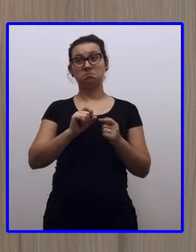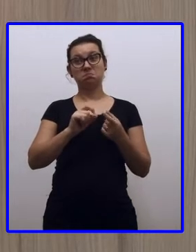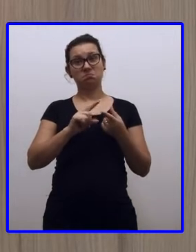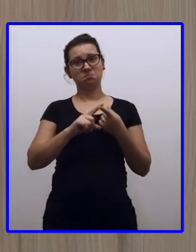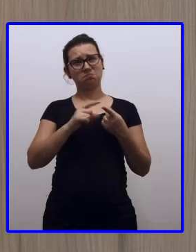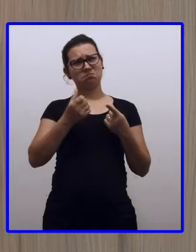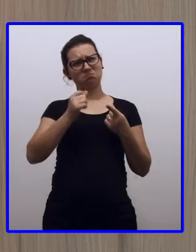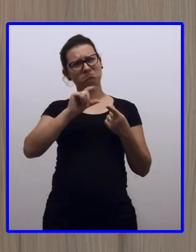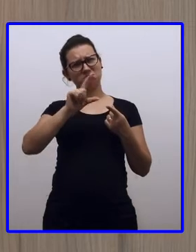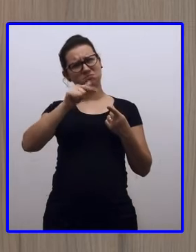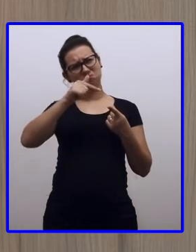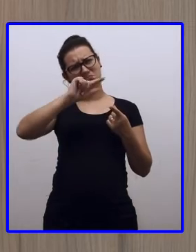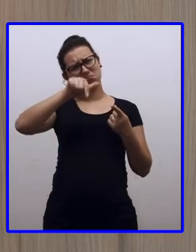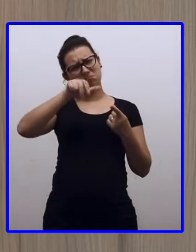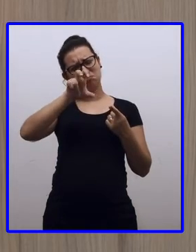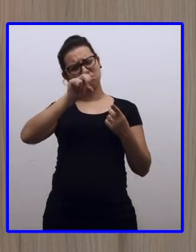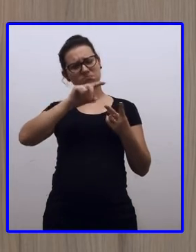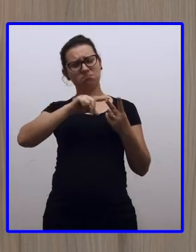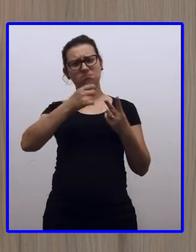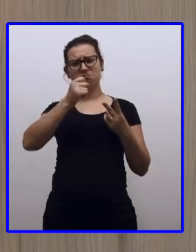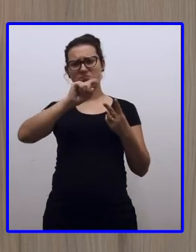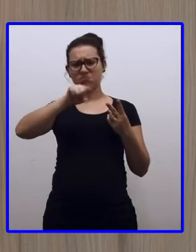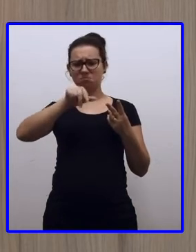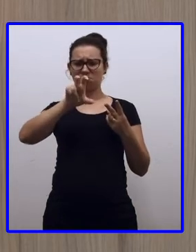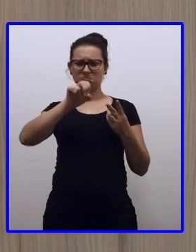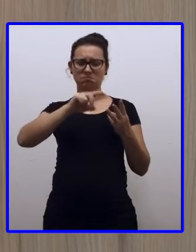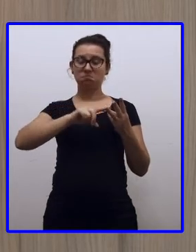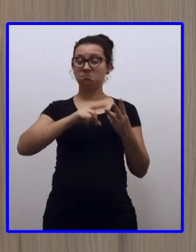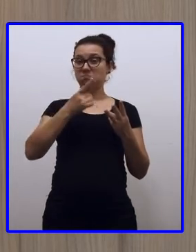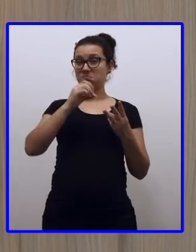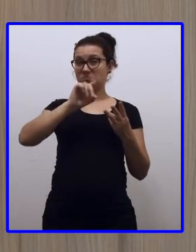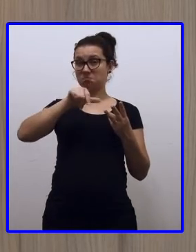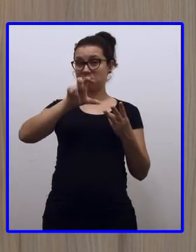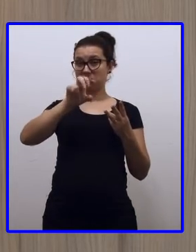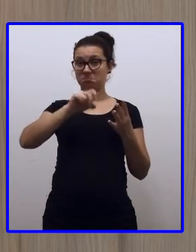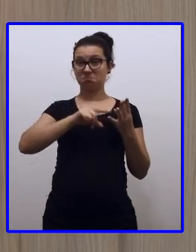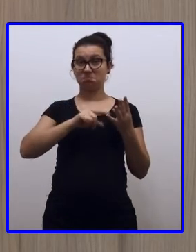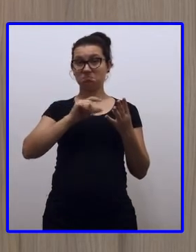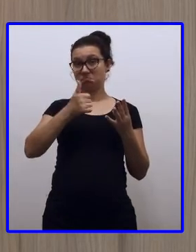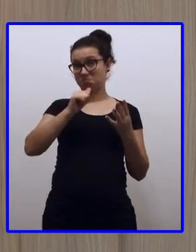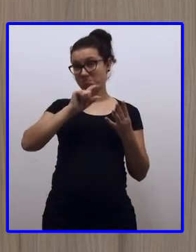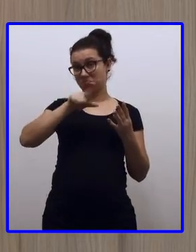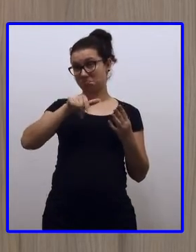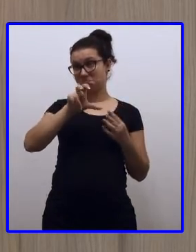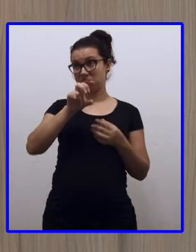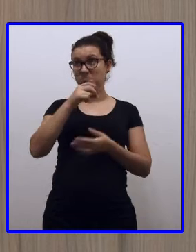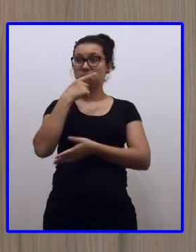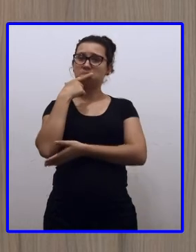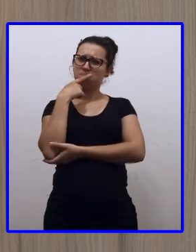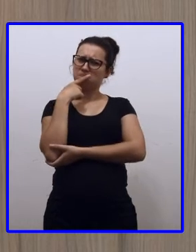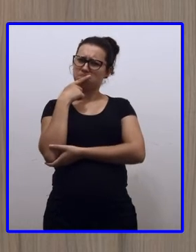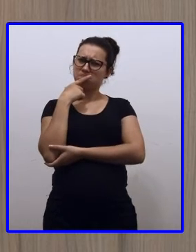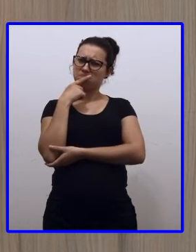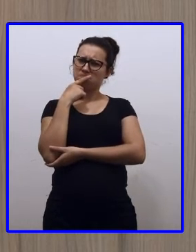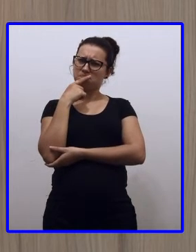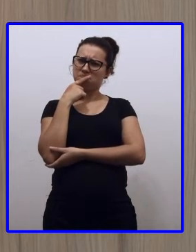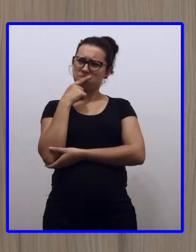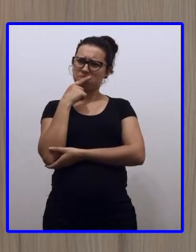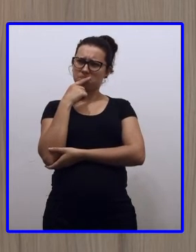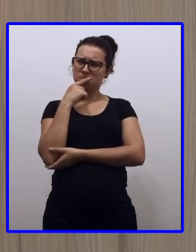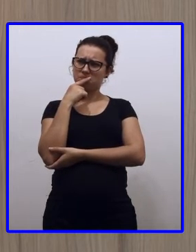R$ 9,50, R$ 10,50,$ 11,50. Nossa, R$ 5,00.